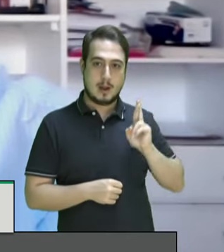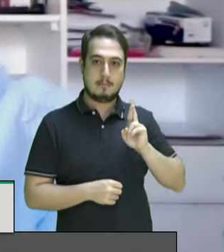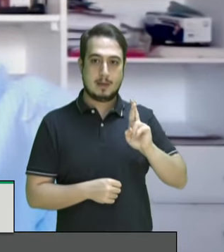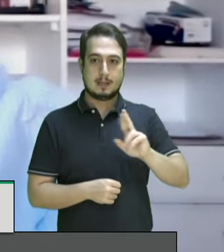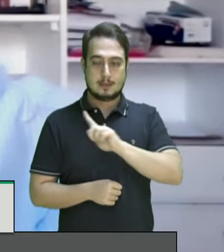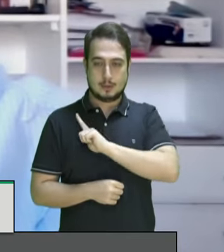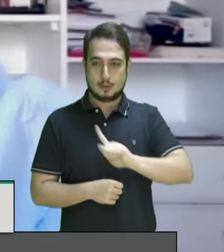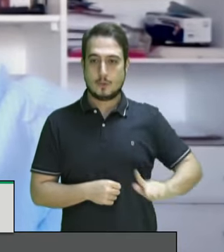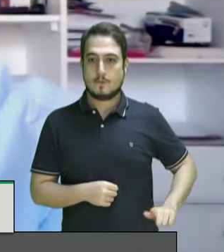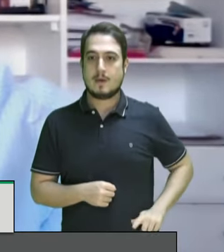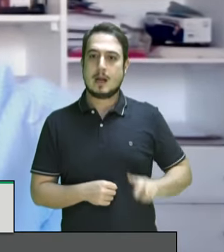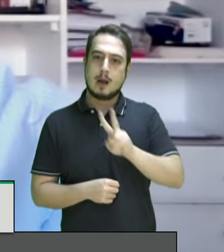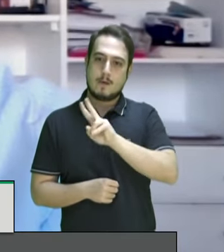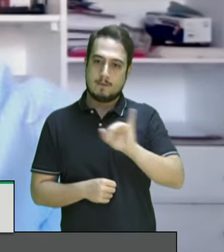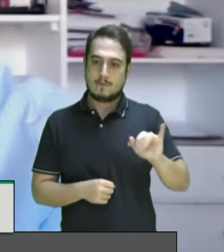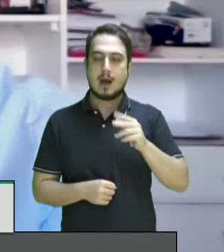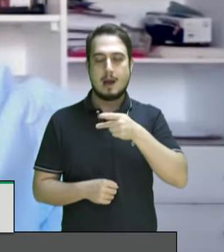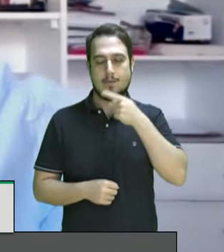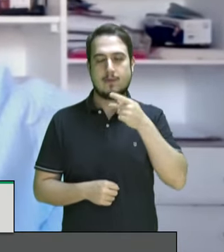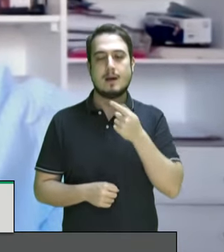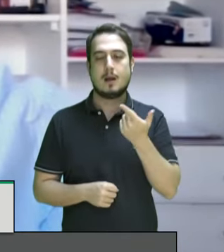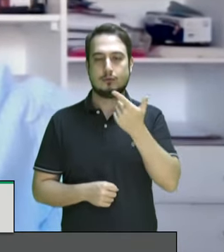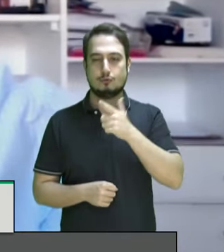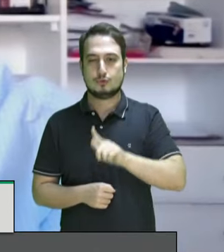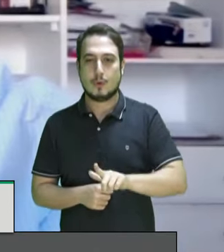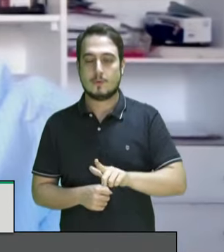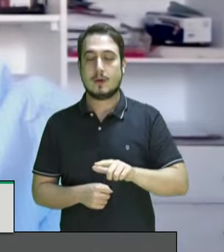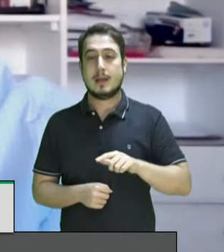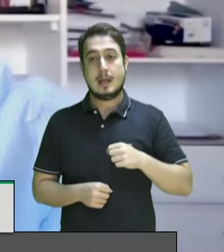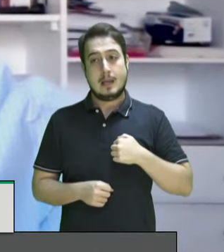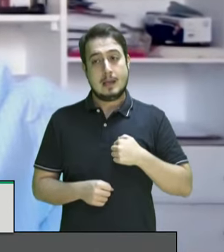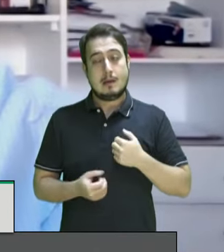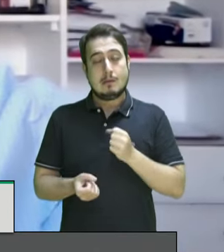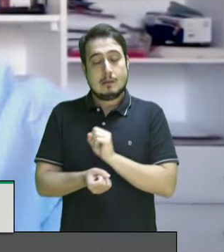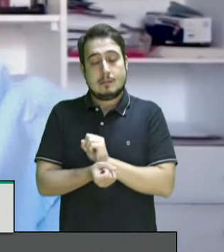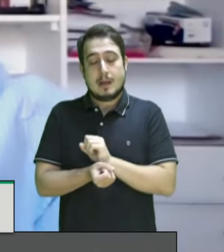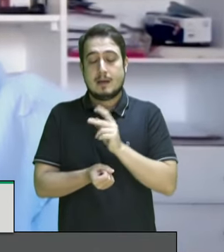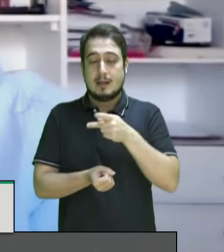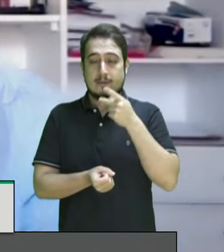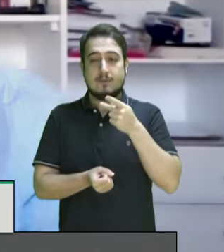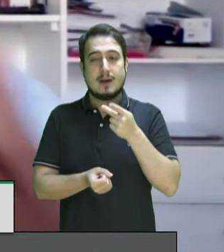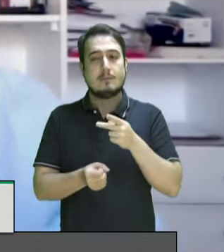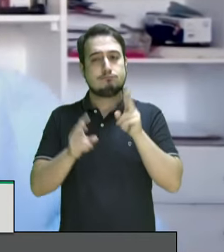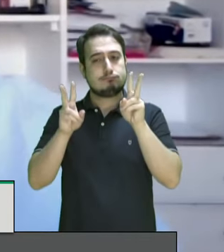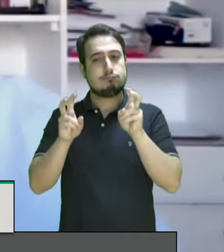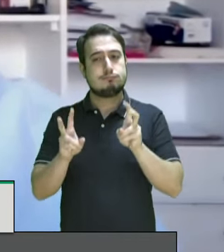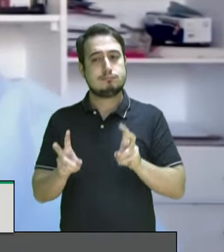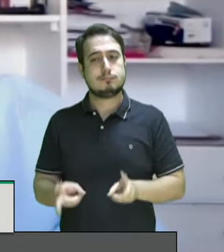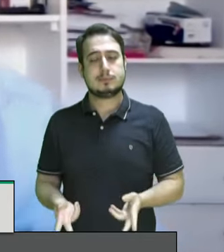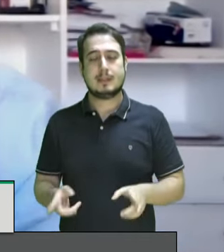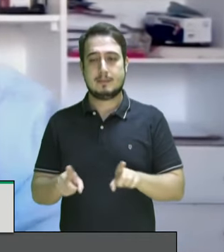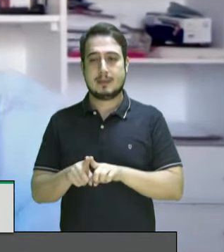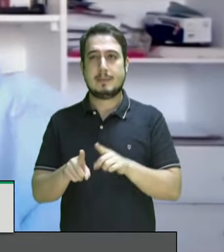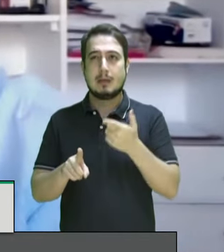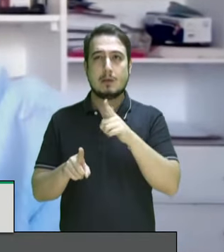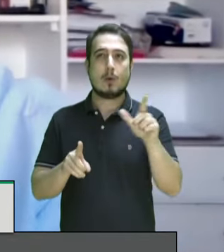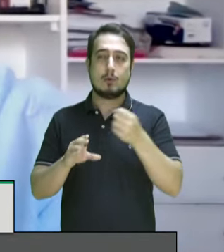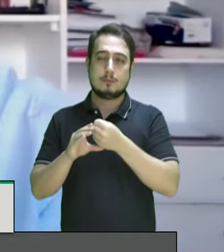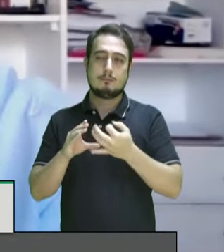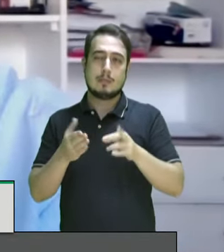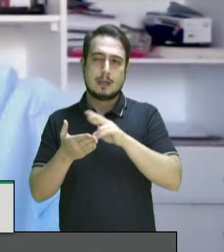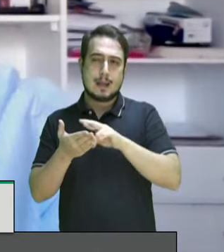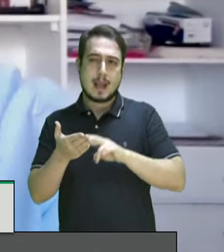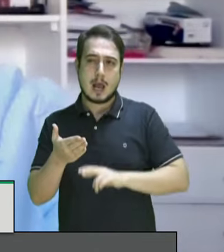governo irão mais uma vez se manifestar que eles pudessem abordar sobre esses aspectos e sobre outros aspectos do relatório